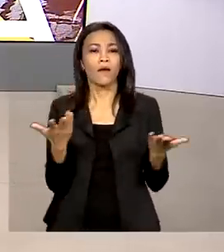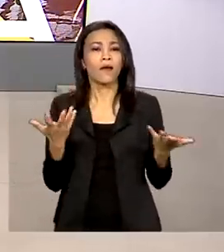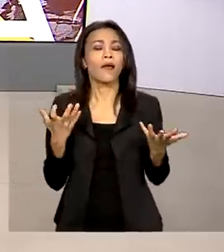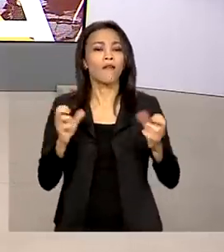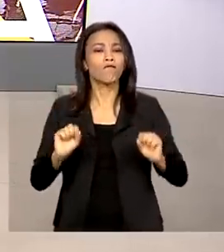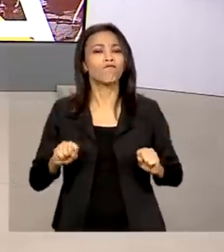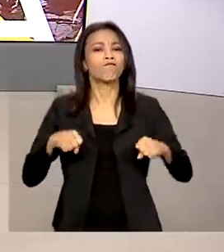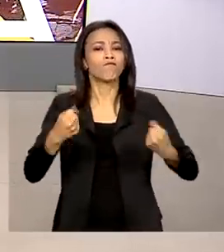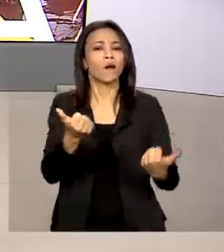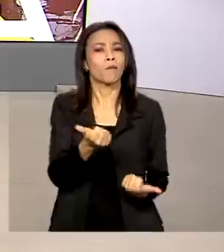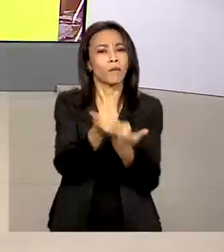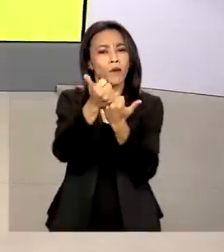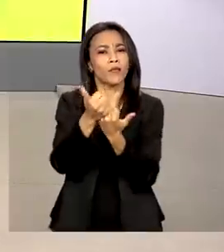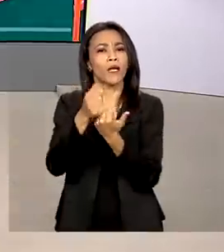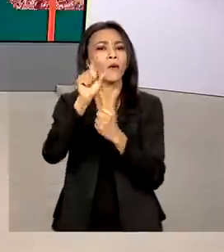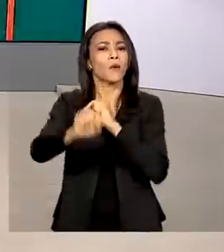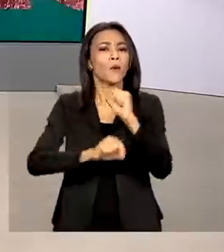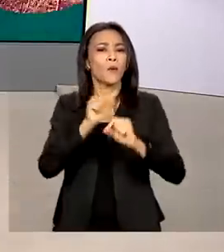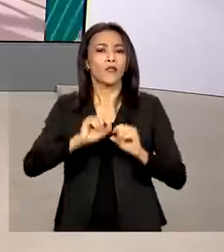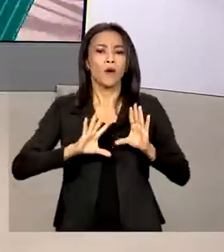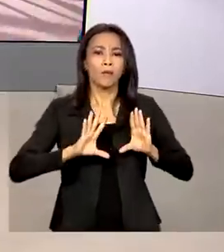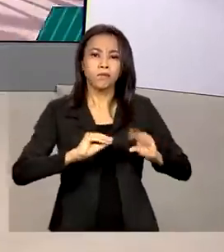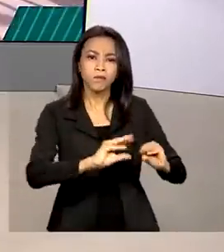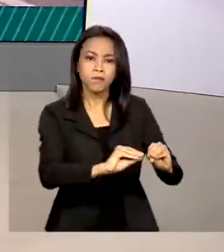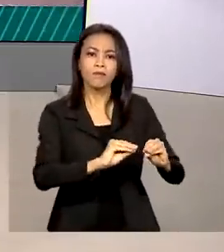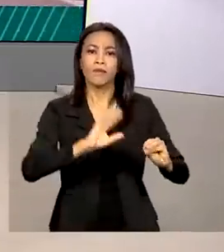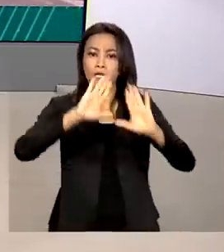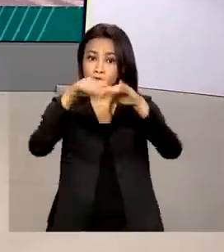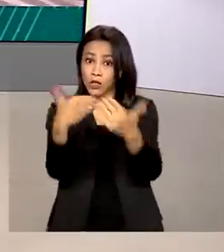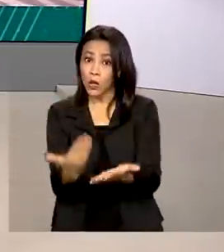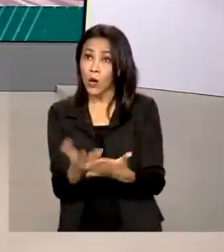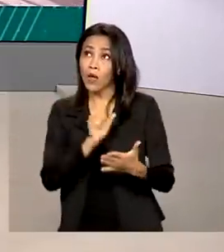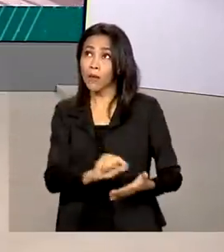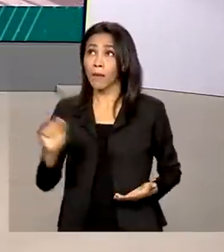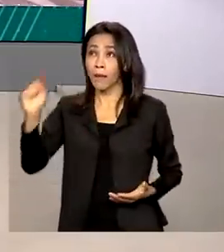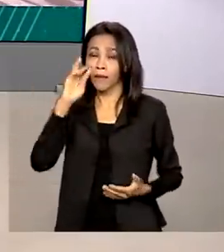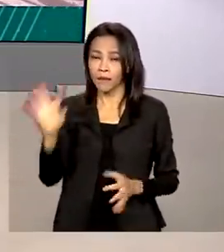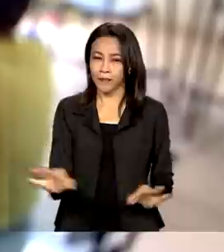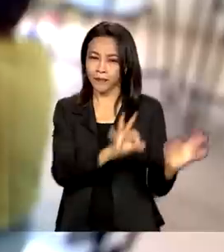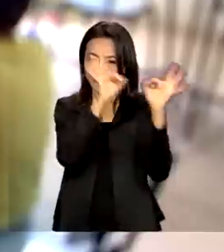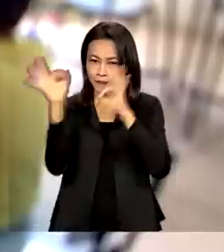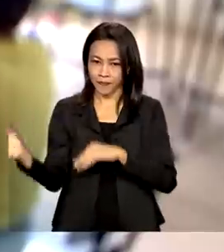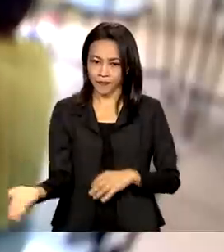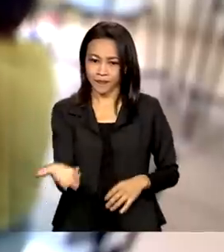combate ao assédio sexual em escolas de todo o país. Veja na reportagem.